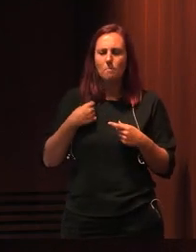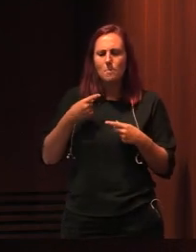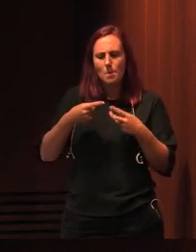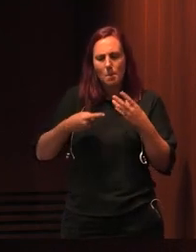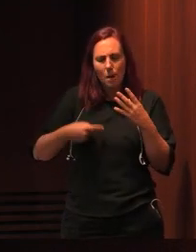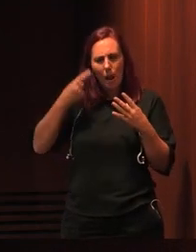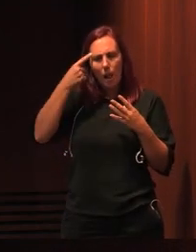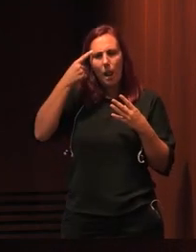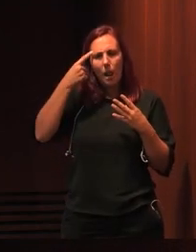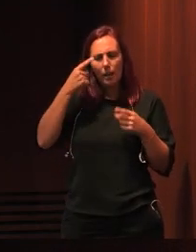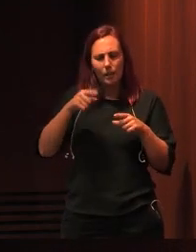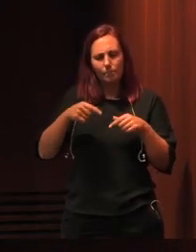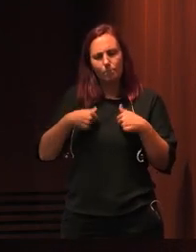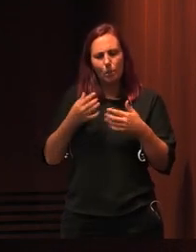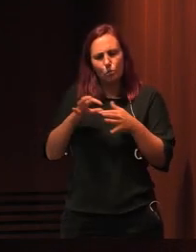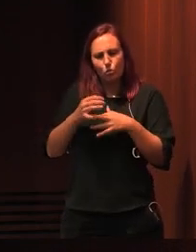é autobiográfico.